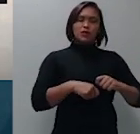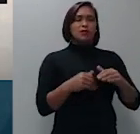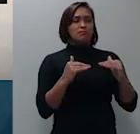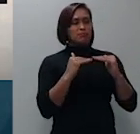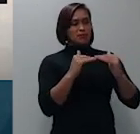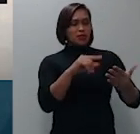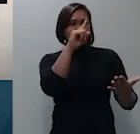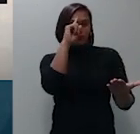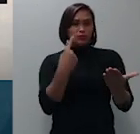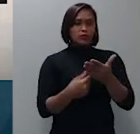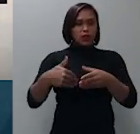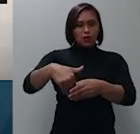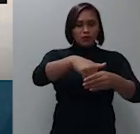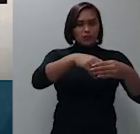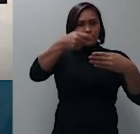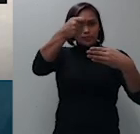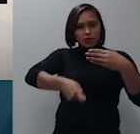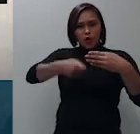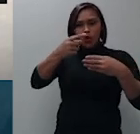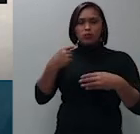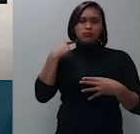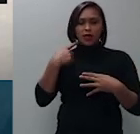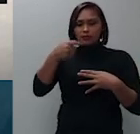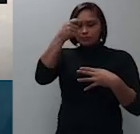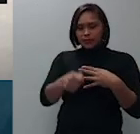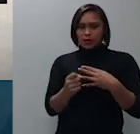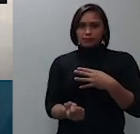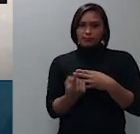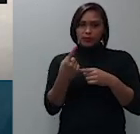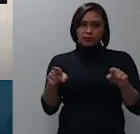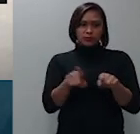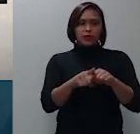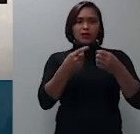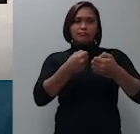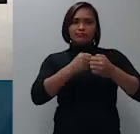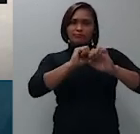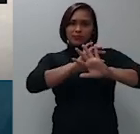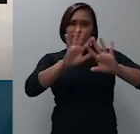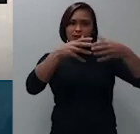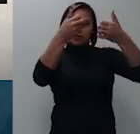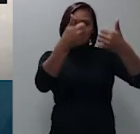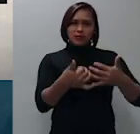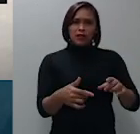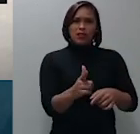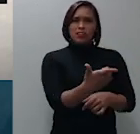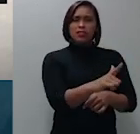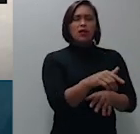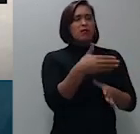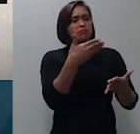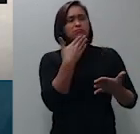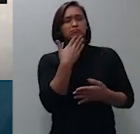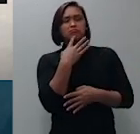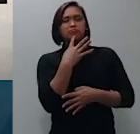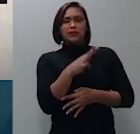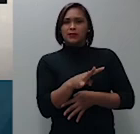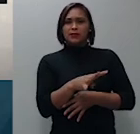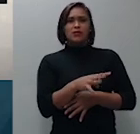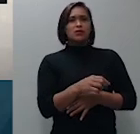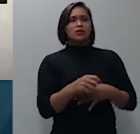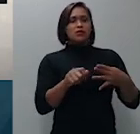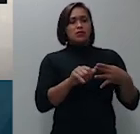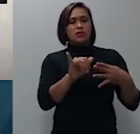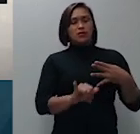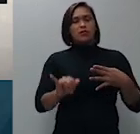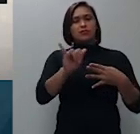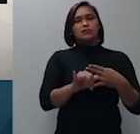a decisão monocrática declarando ser não conhecível o agravo de instrumento dirigido contra